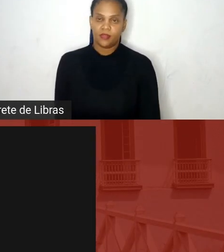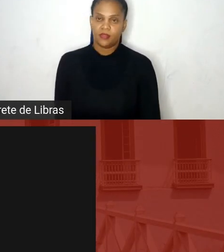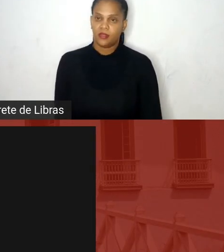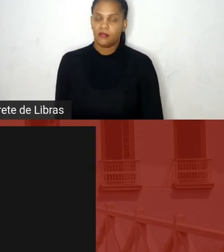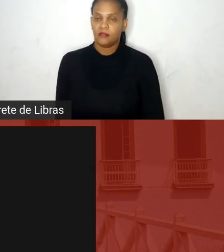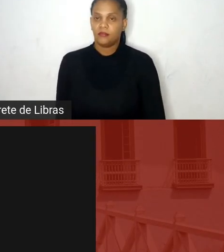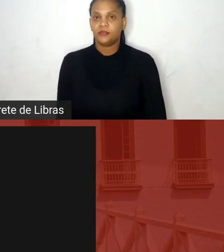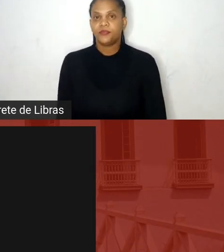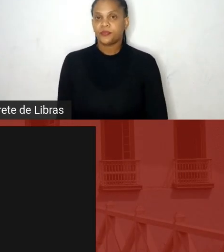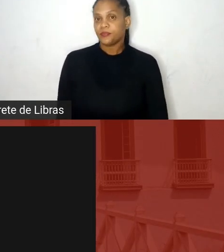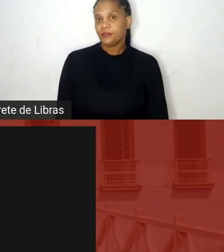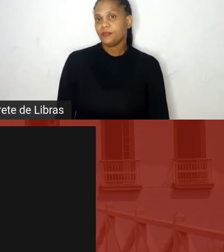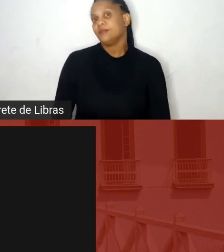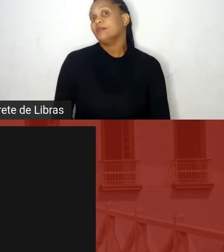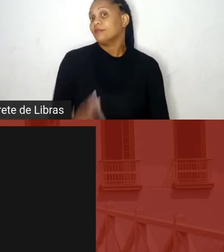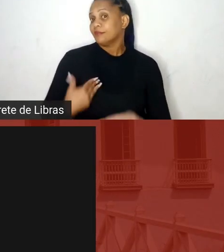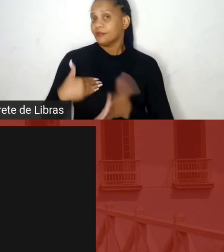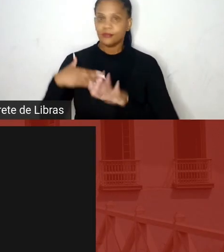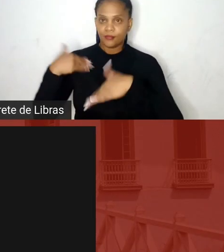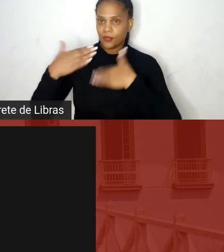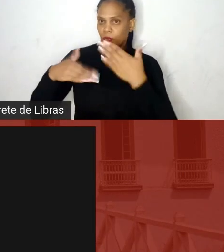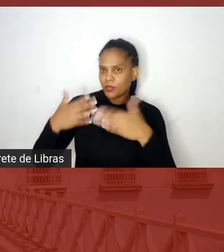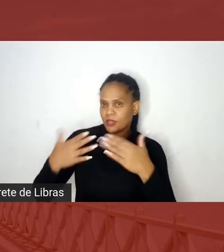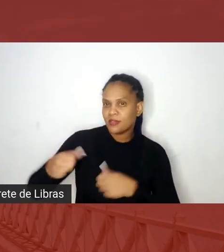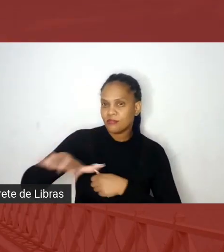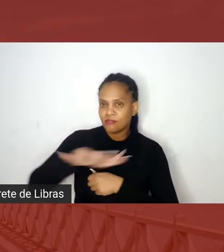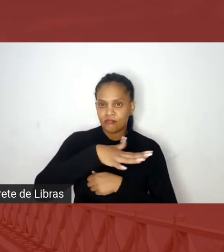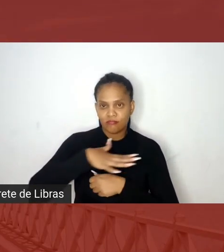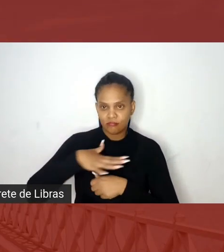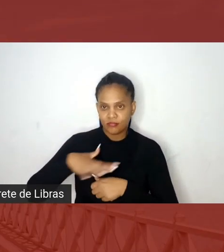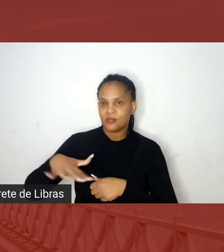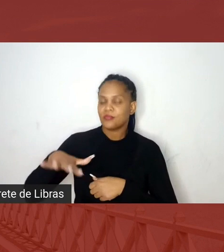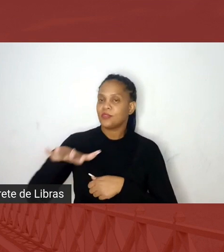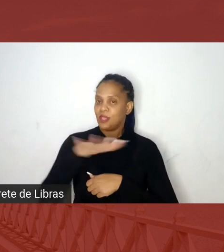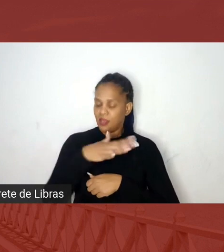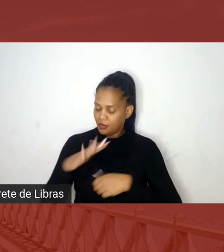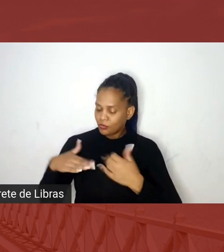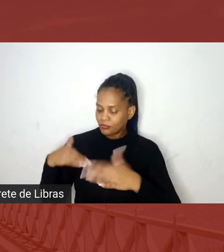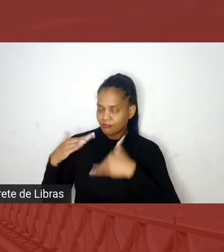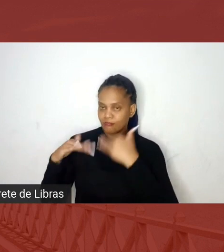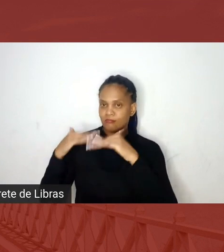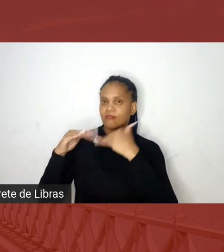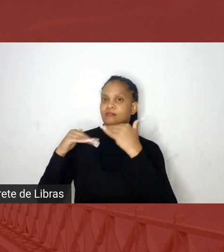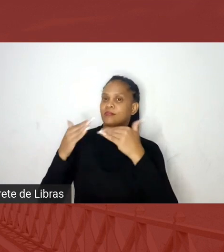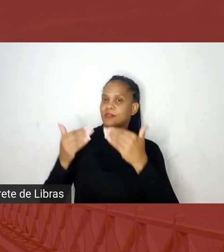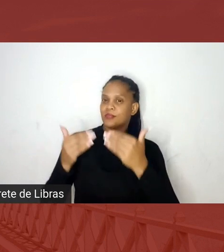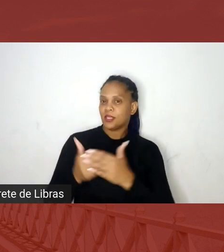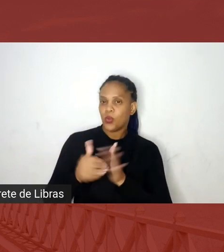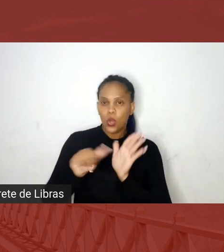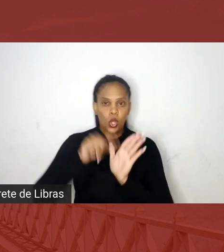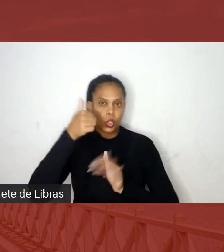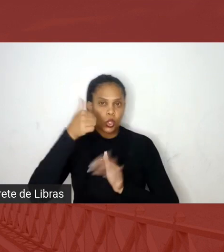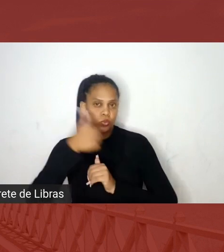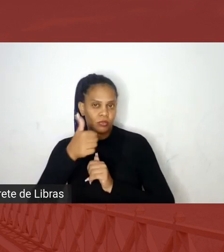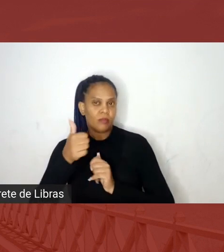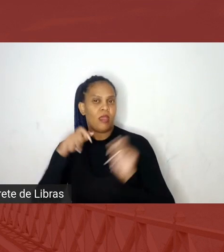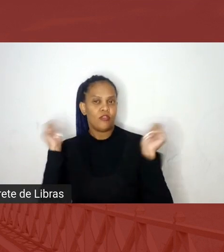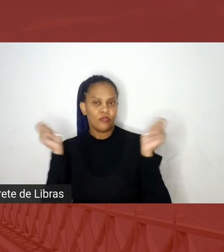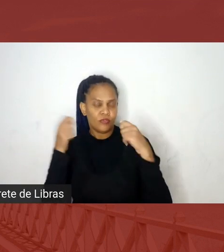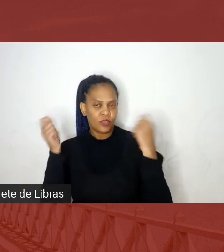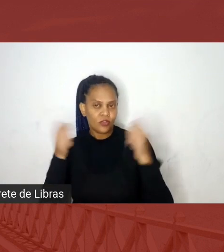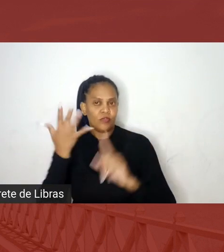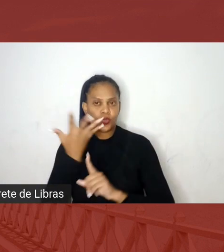O processo, de forma geral, da construção do primeiro Festival de Arte, Cultura,